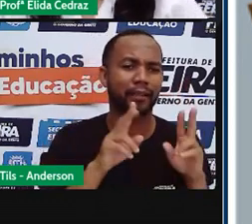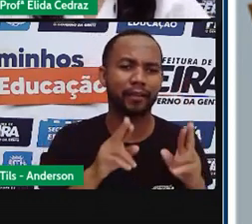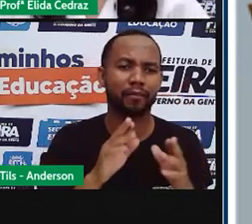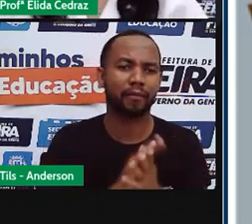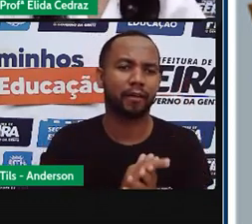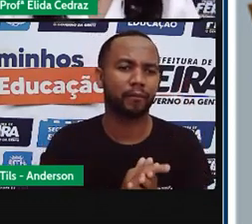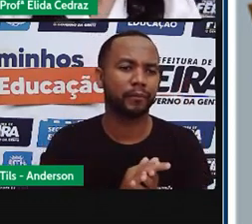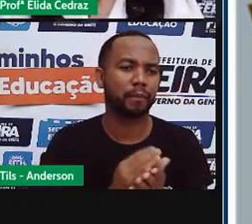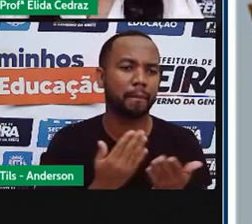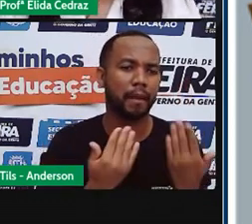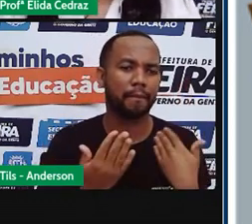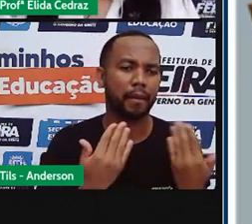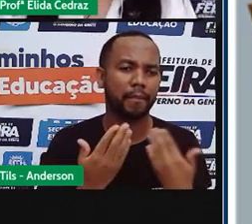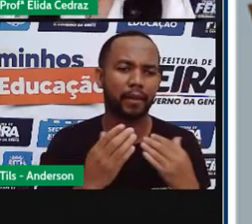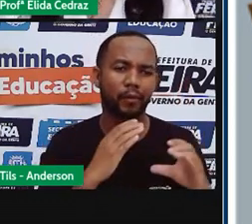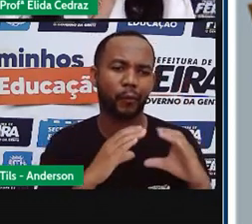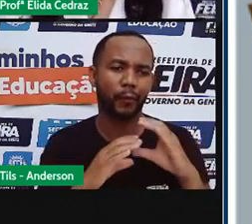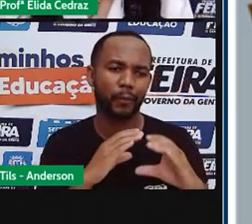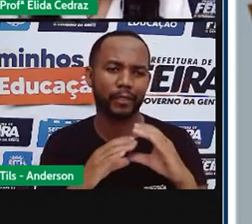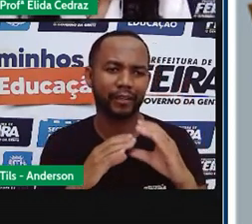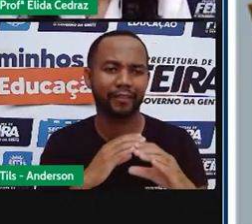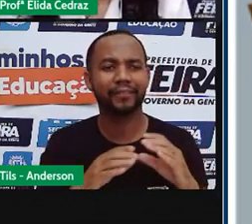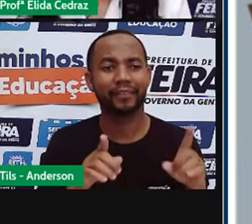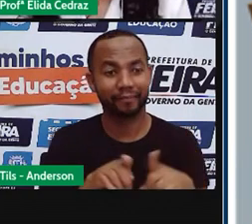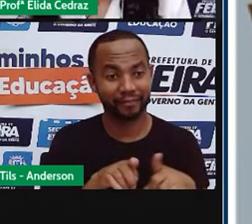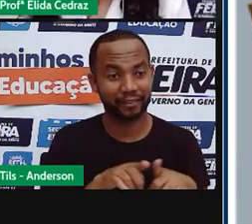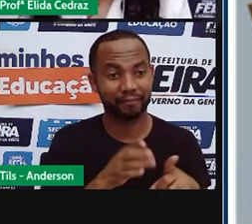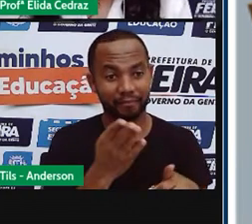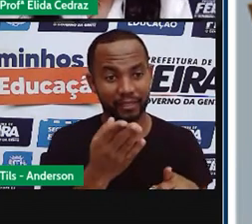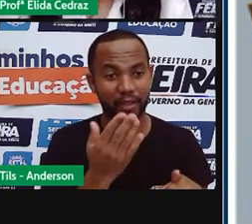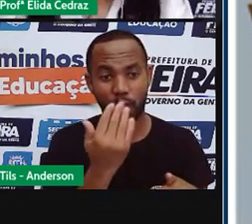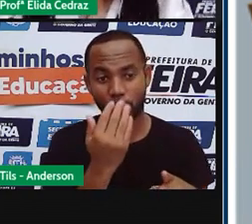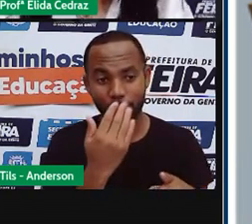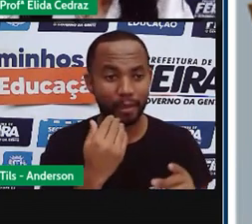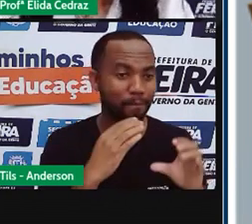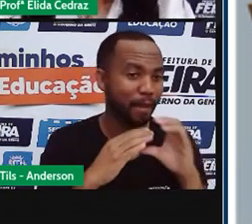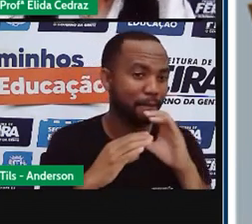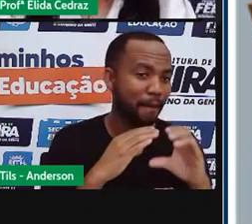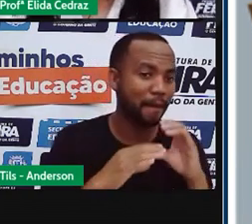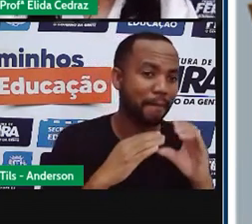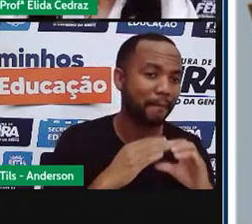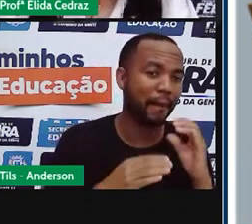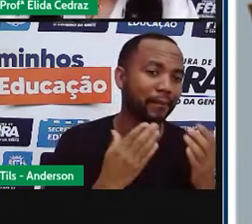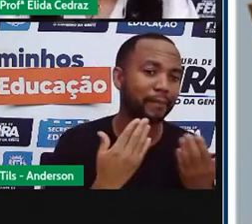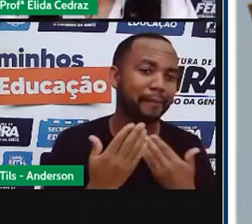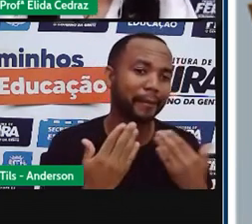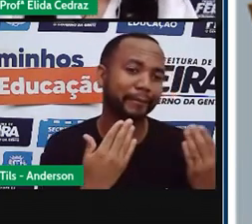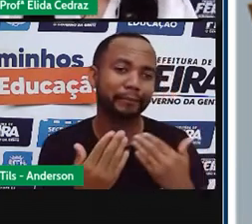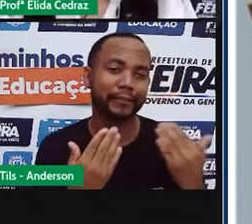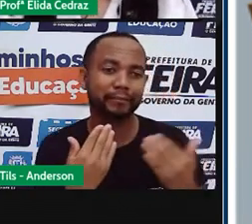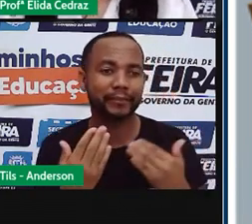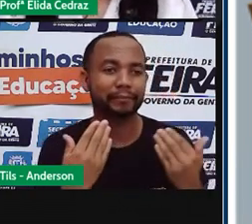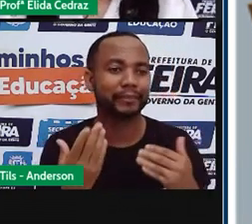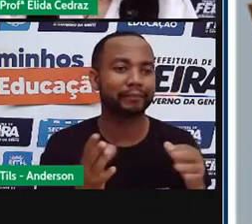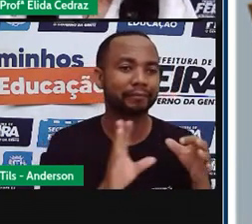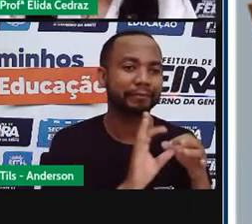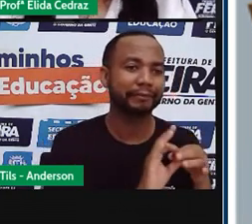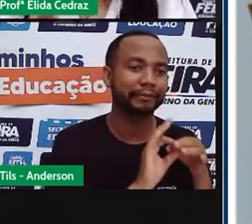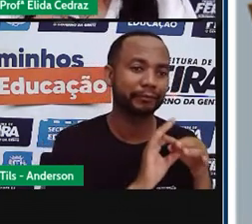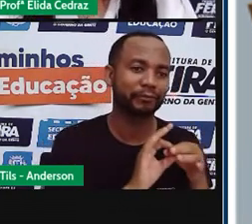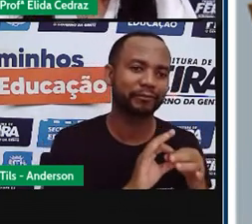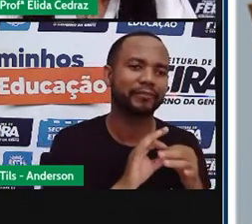local de comunicação, mesmo na hora das refeições, porque era o momento em que as famílias estavam mais